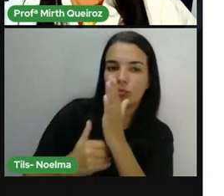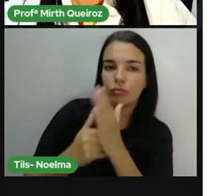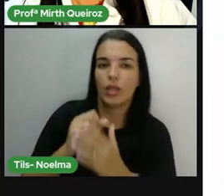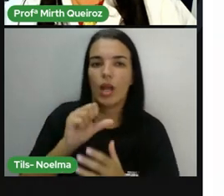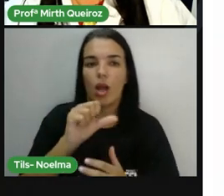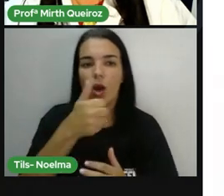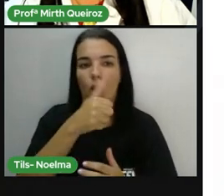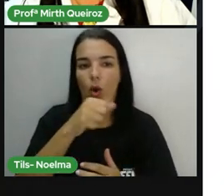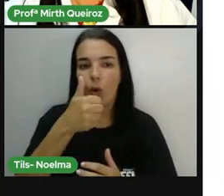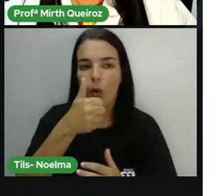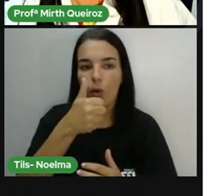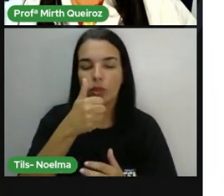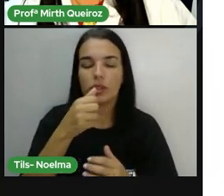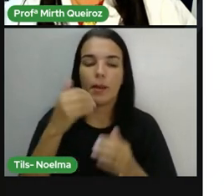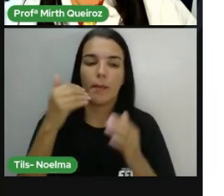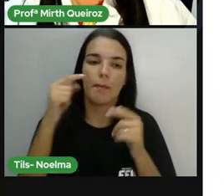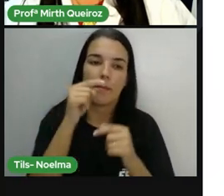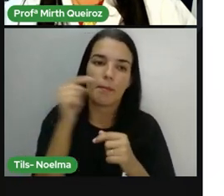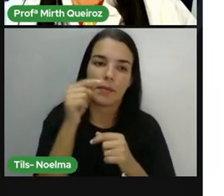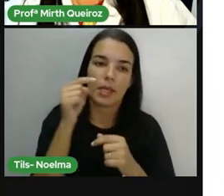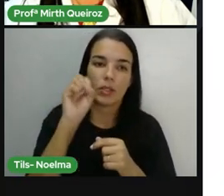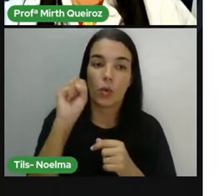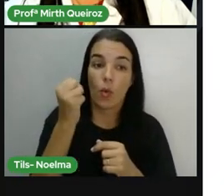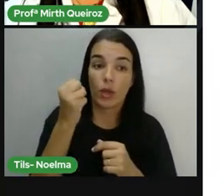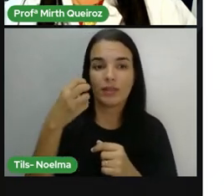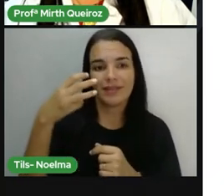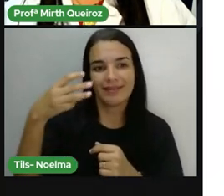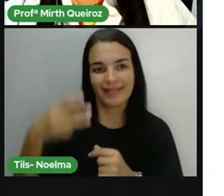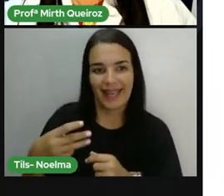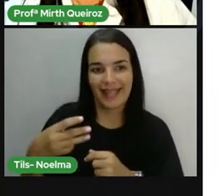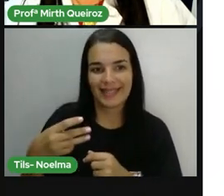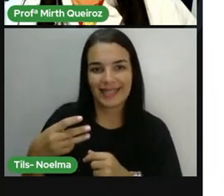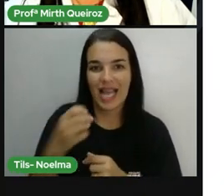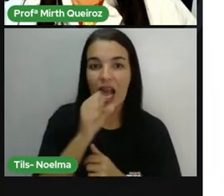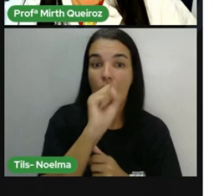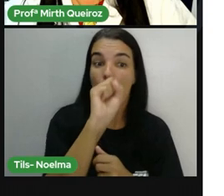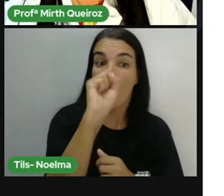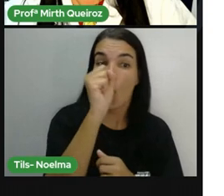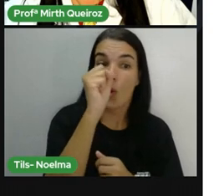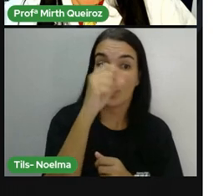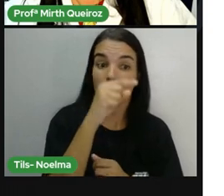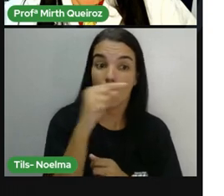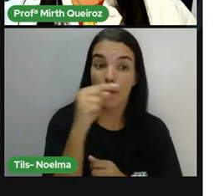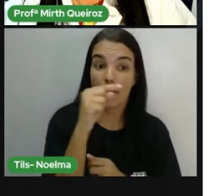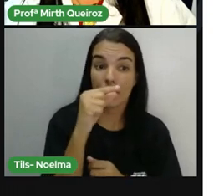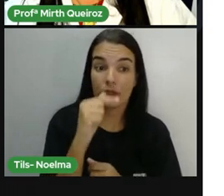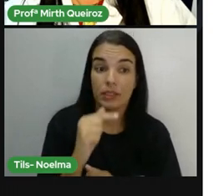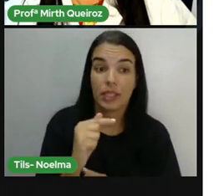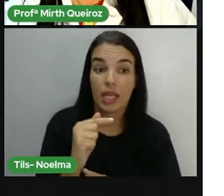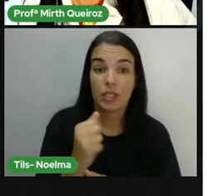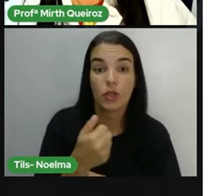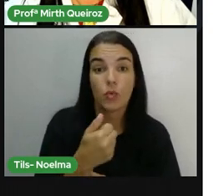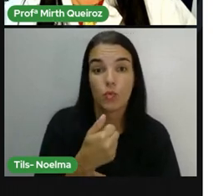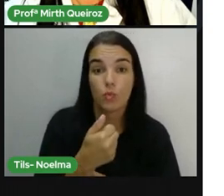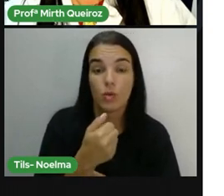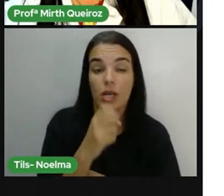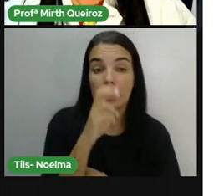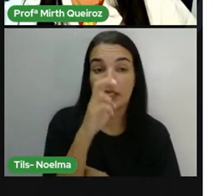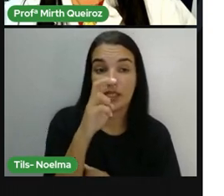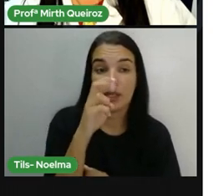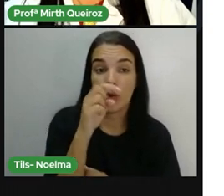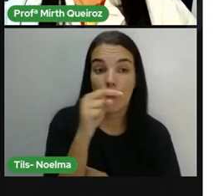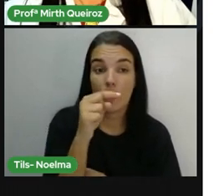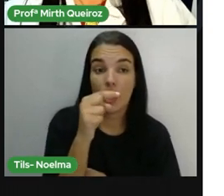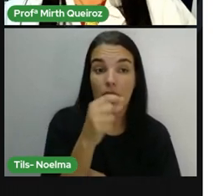11 menos 8, 3. 8 menos 7, 1. E 5 menos 1,